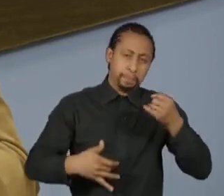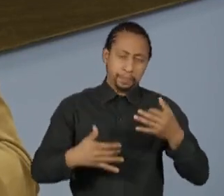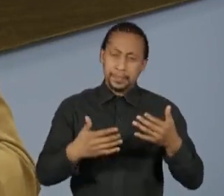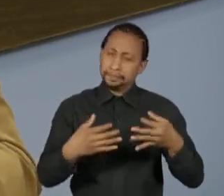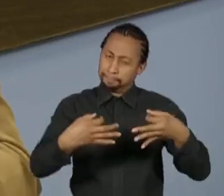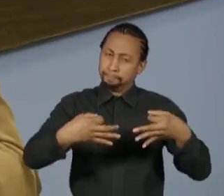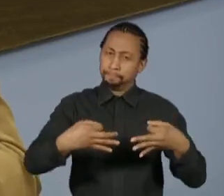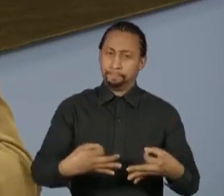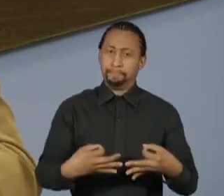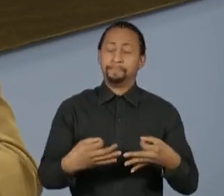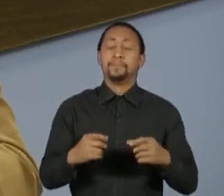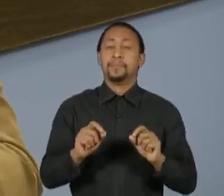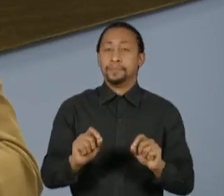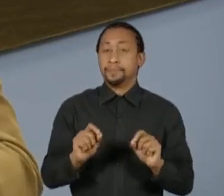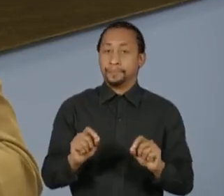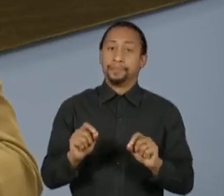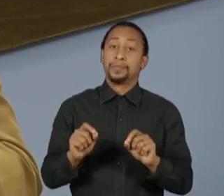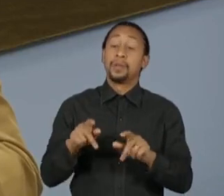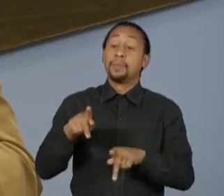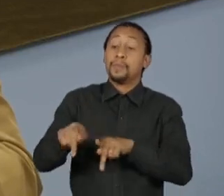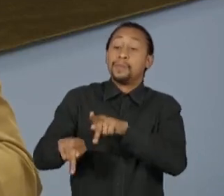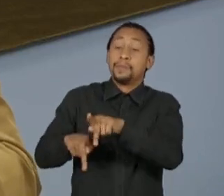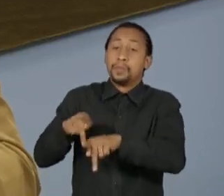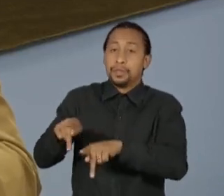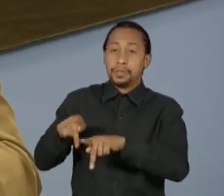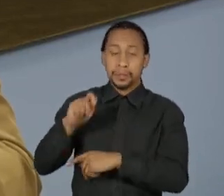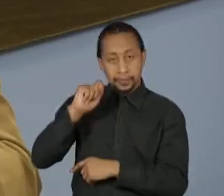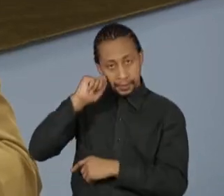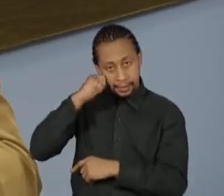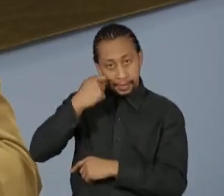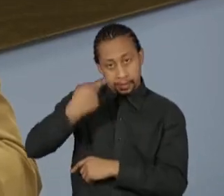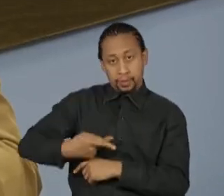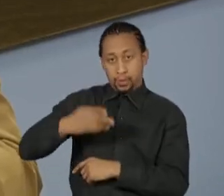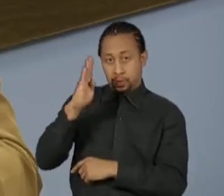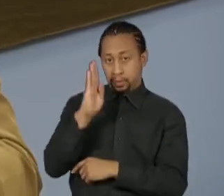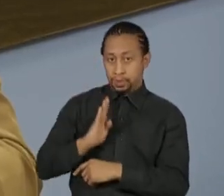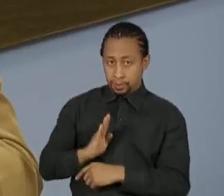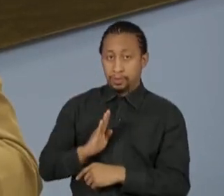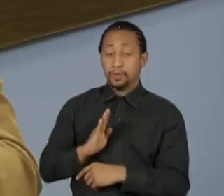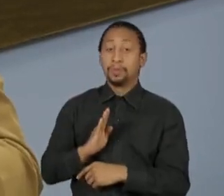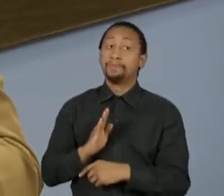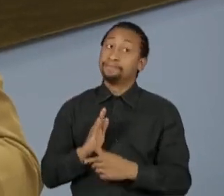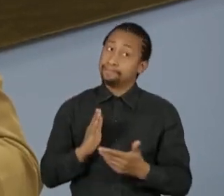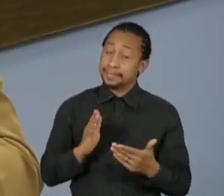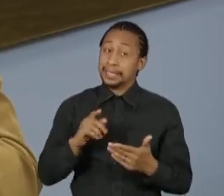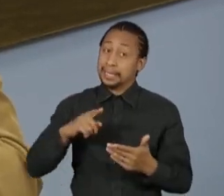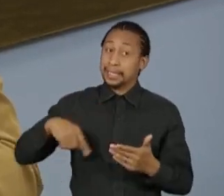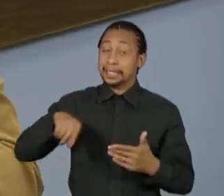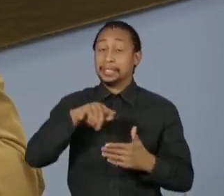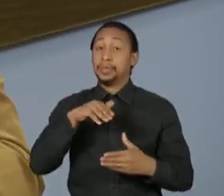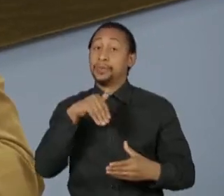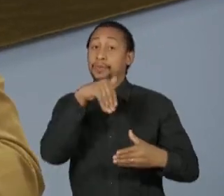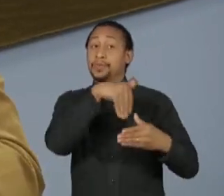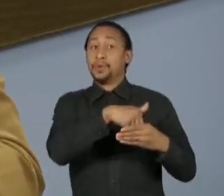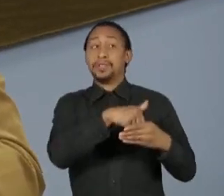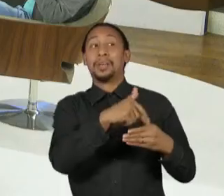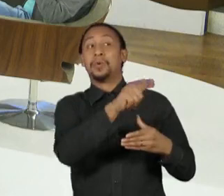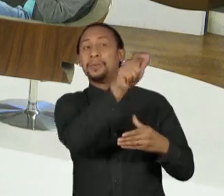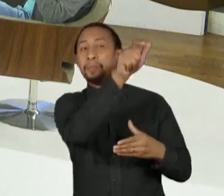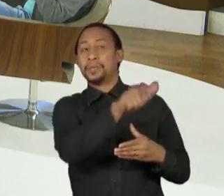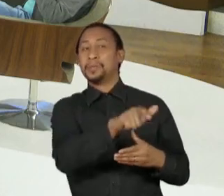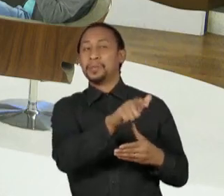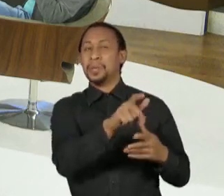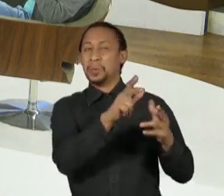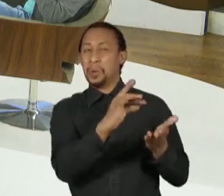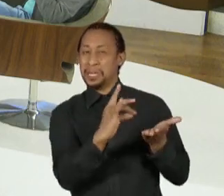seguinte, o negro brasileiro é a camada da população que vota no seu inimigo. Como mulher negra, eu compreendo perfeitamente o que